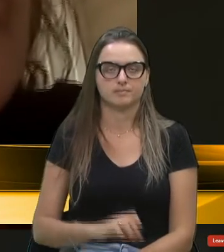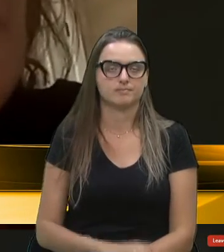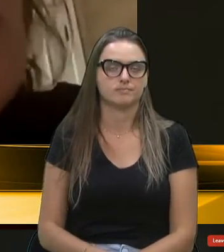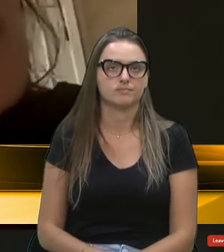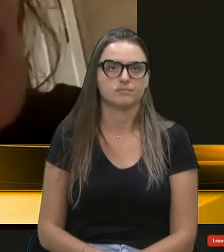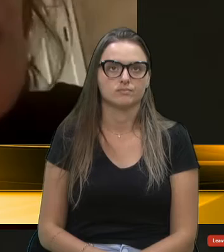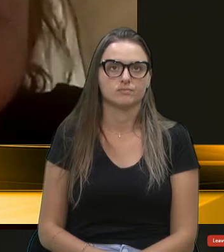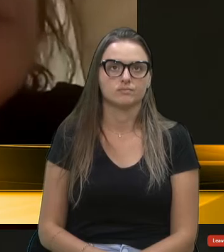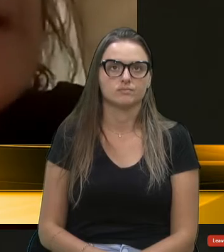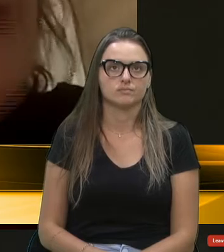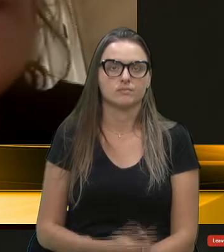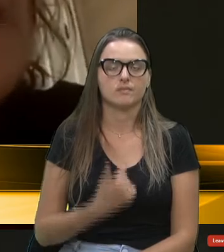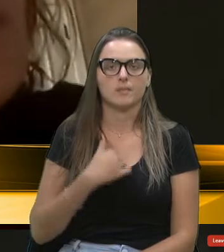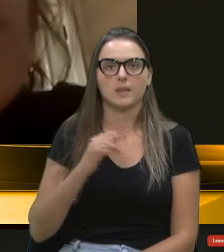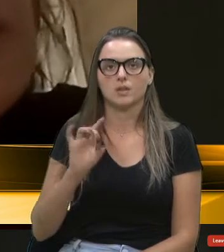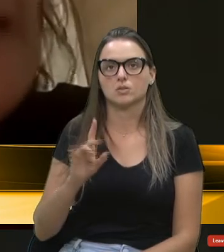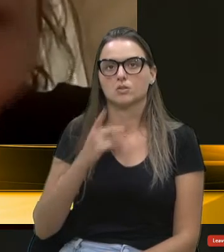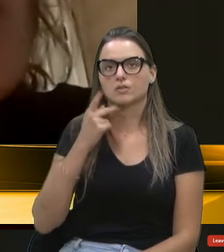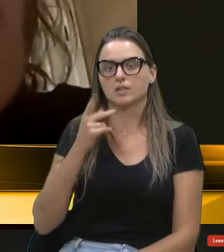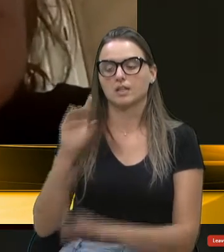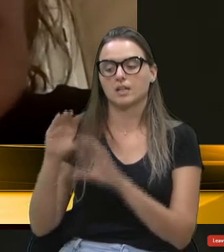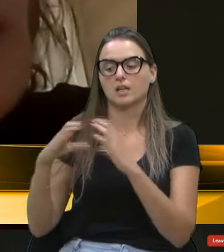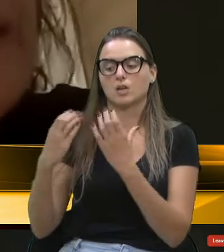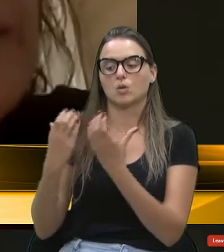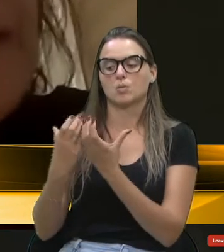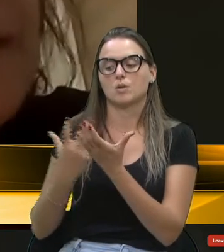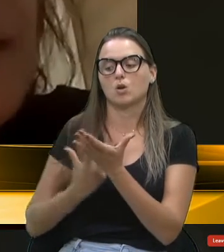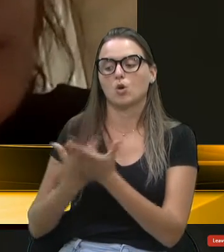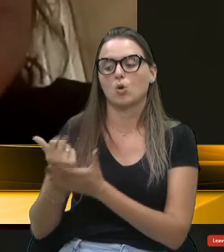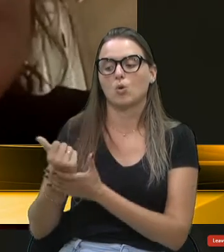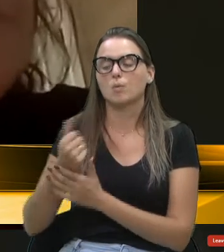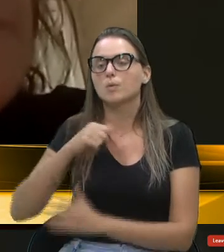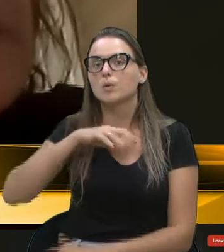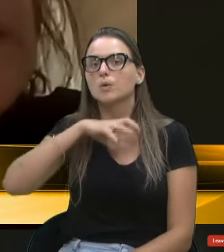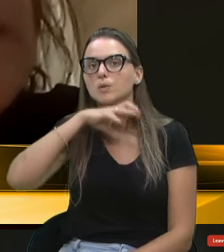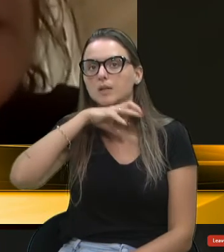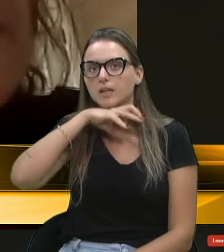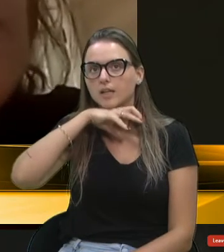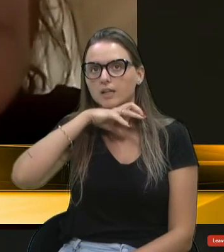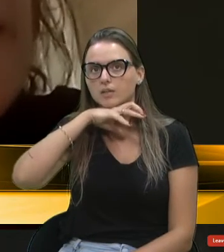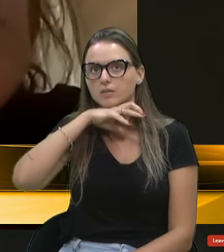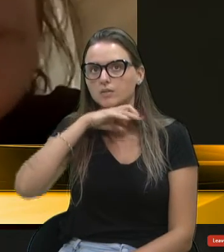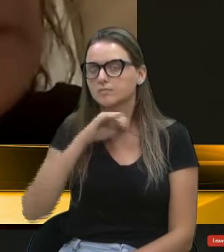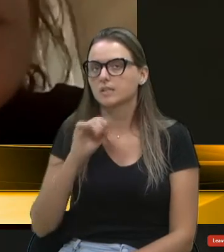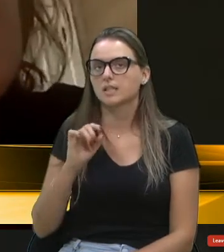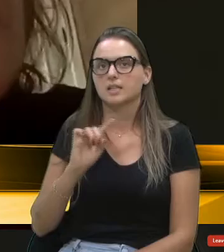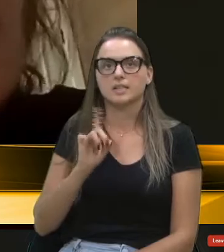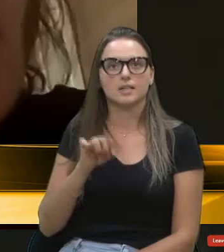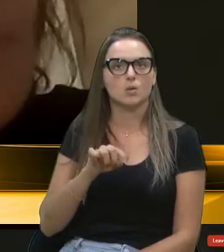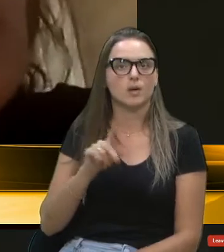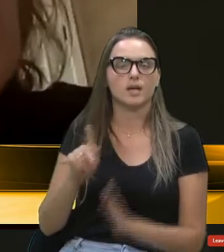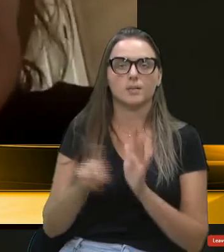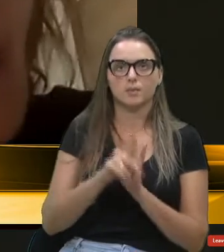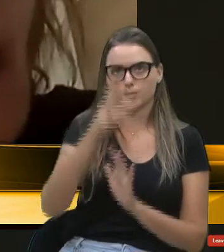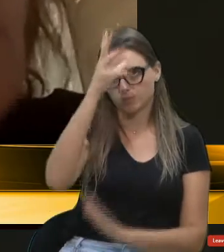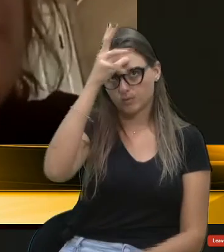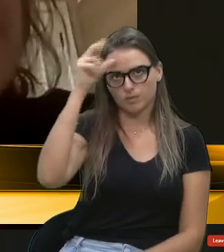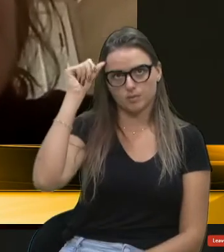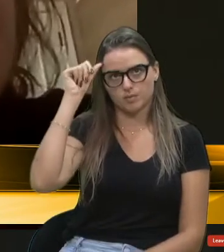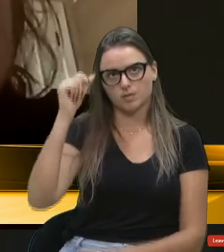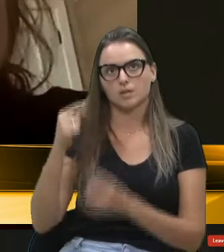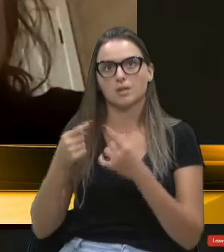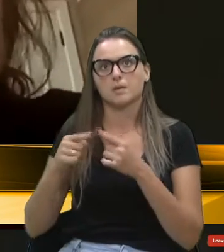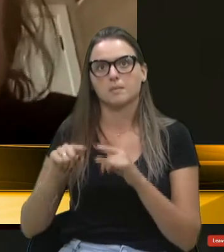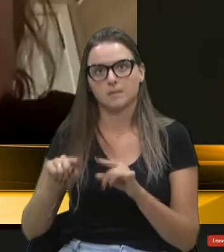Eu vou só reforçar que aquela comunidade comprou aquele terreno. Aquele terreno não era do município, mas comprou, doou ao